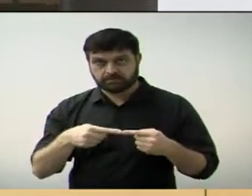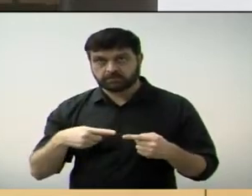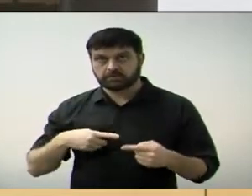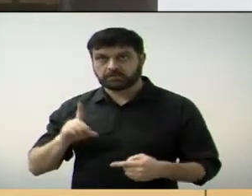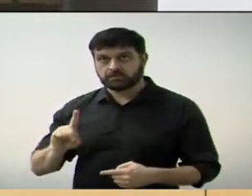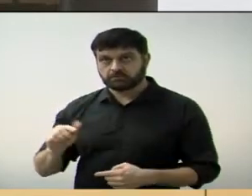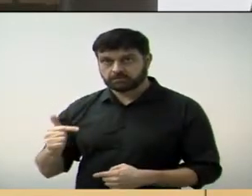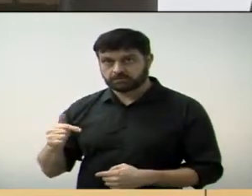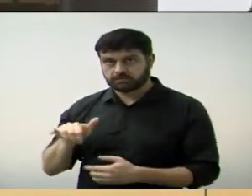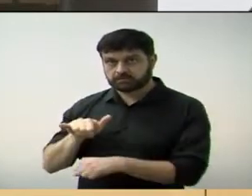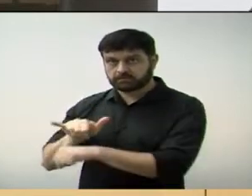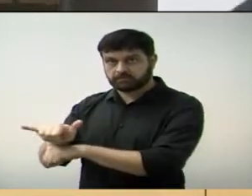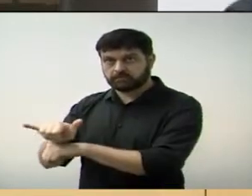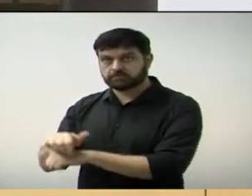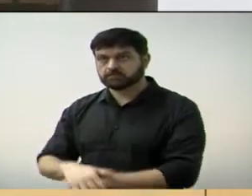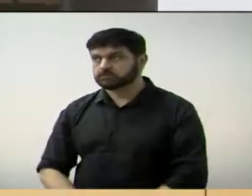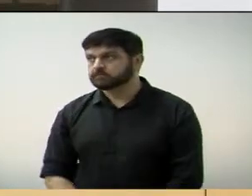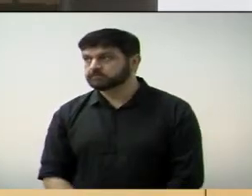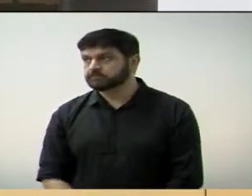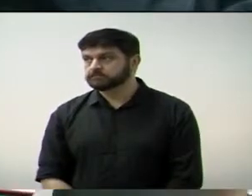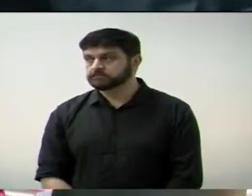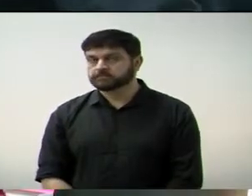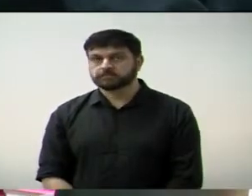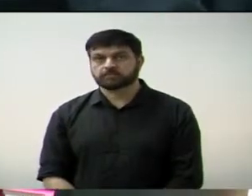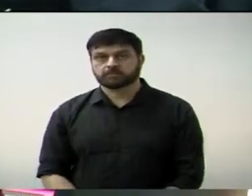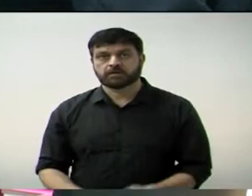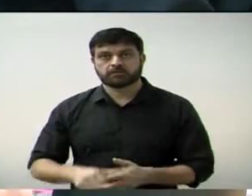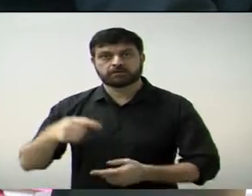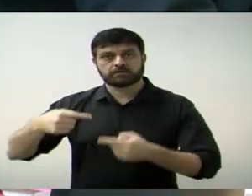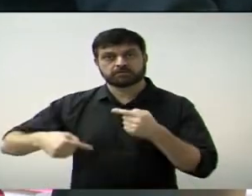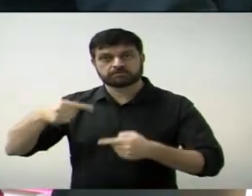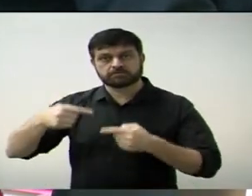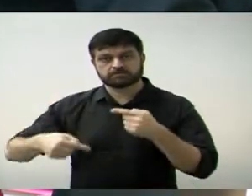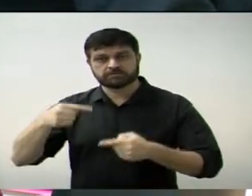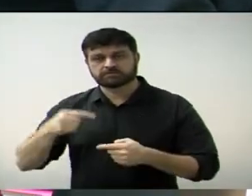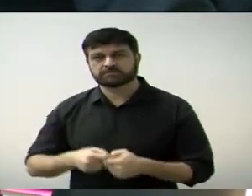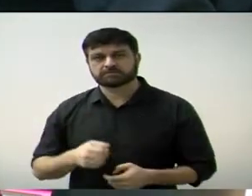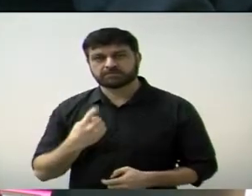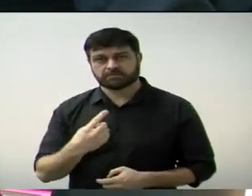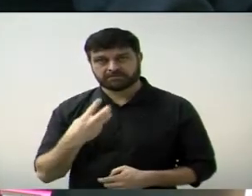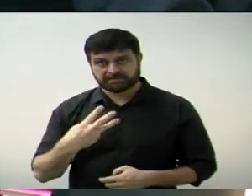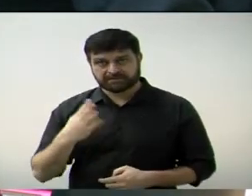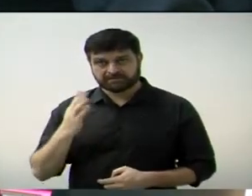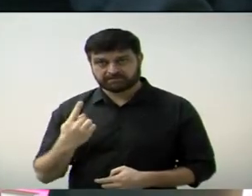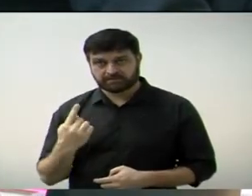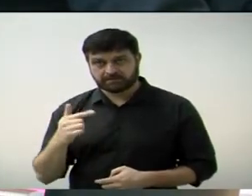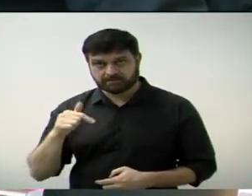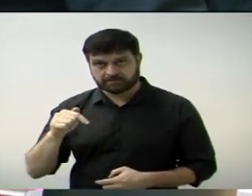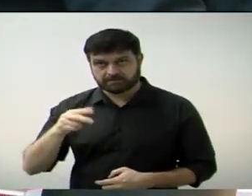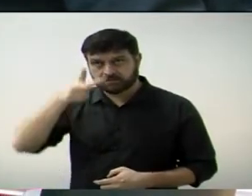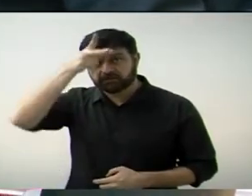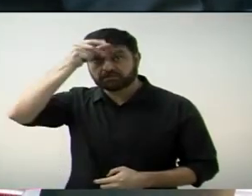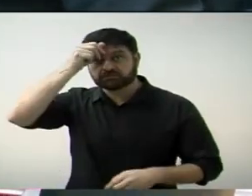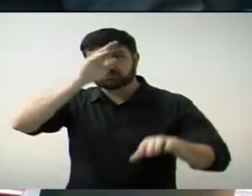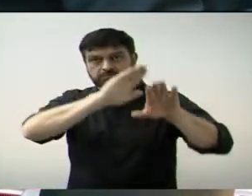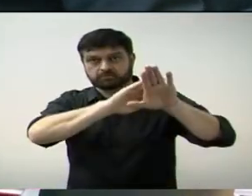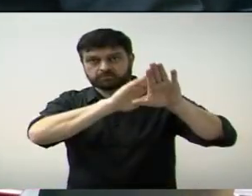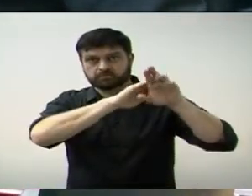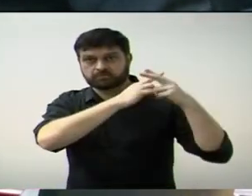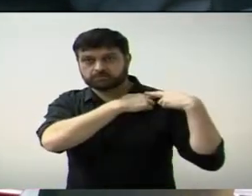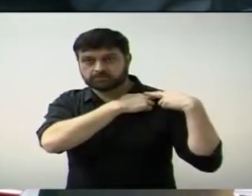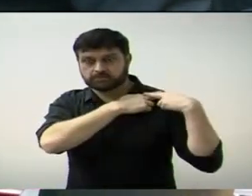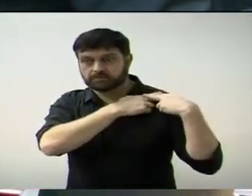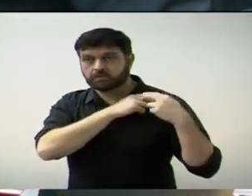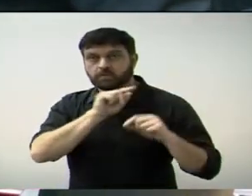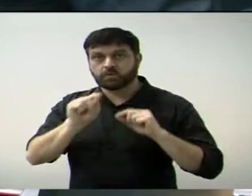do vereador Marcelo D2. Primeira discussão do projeto de lei 13 de 2017 do Executivo, que dispõe